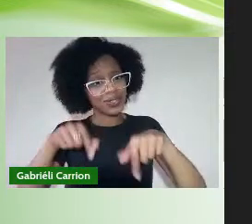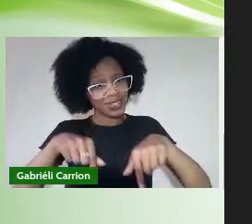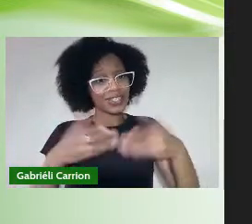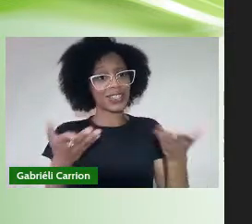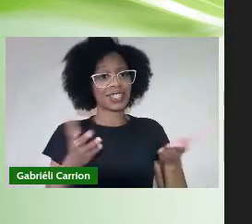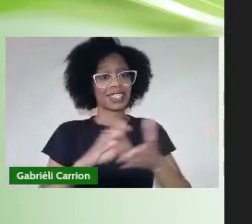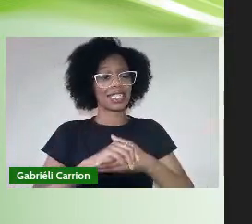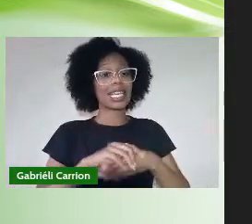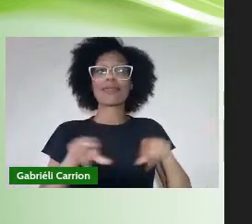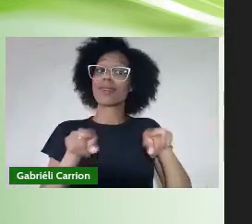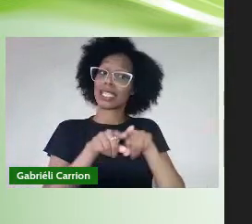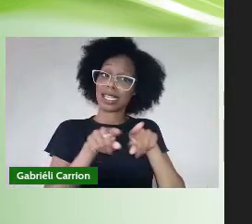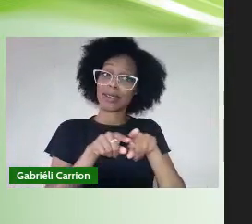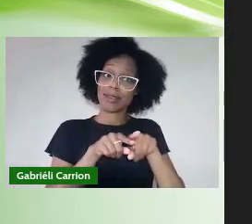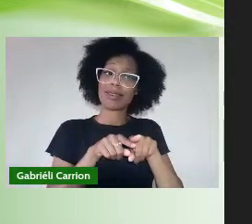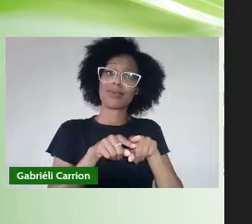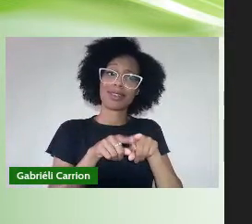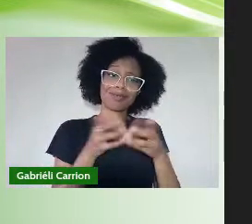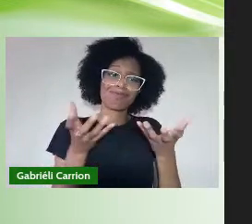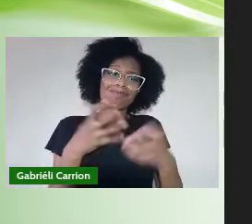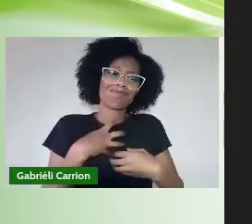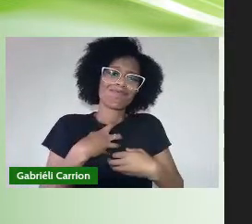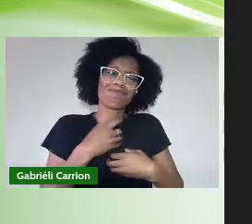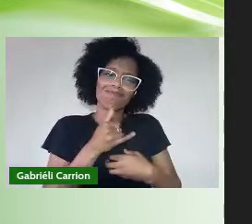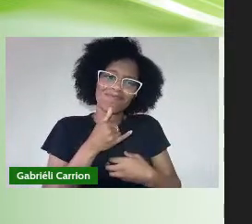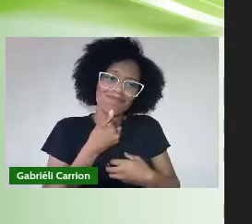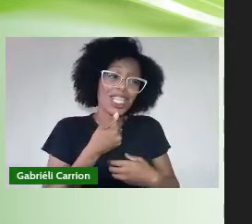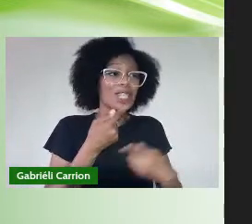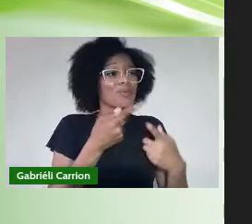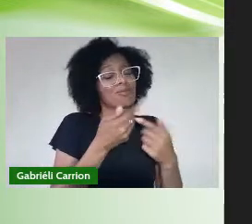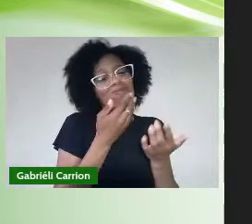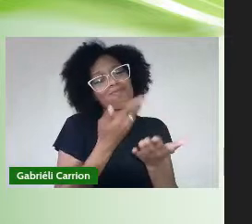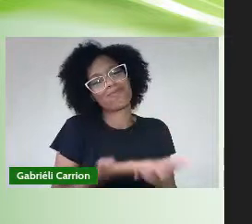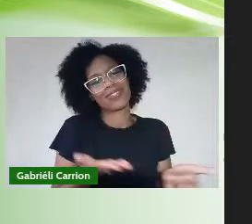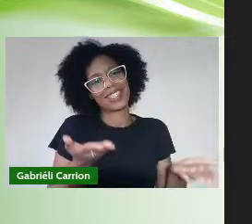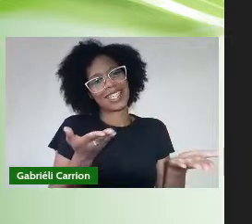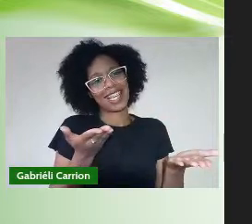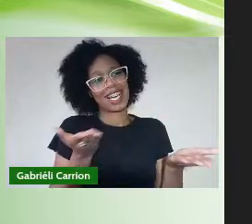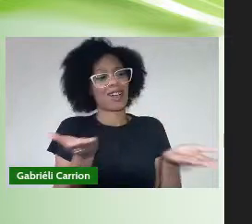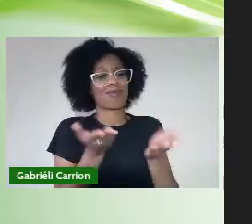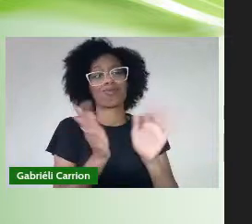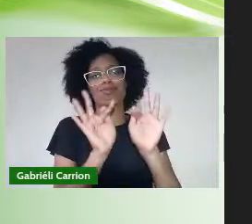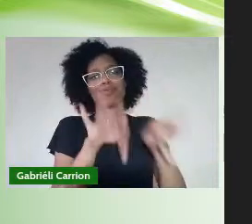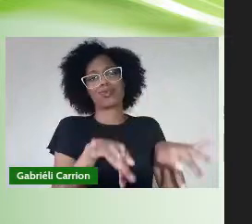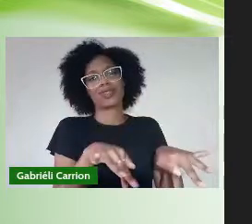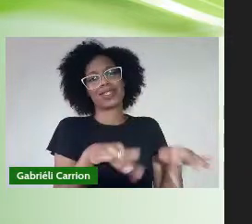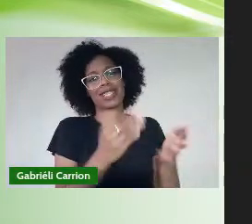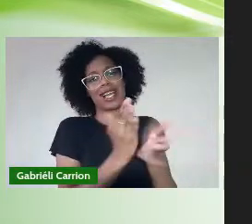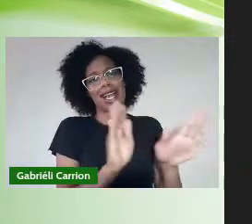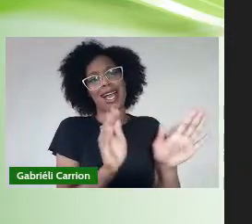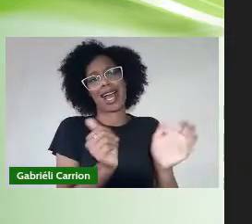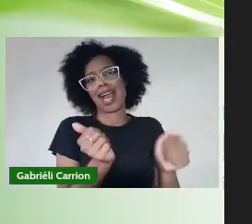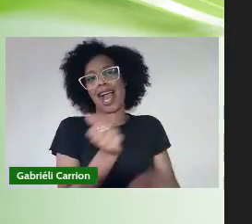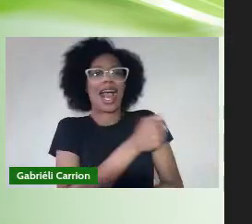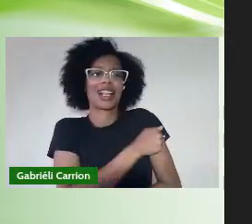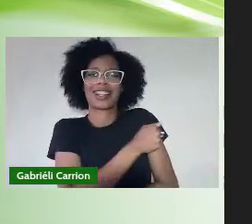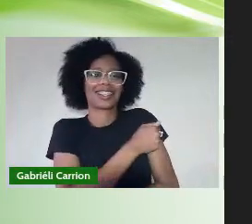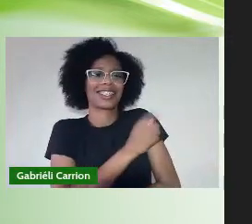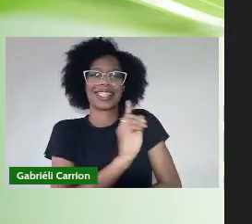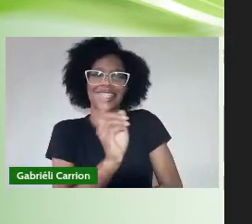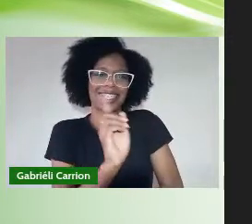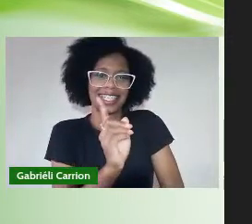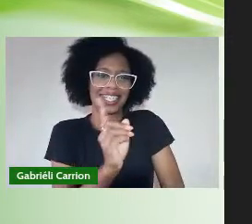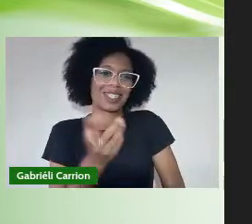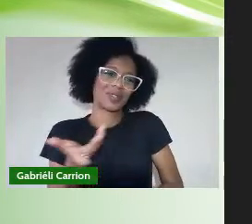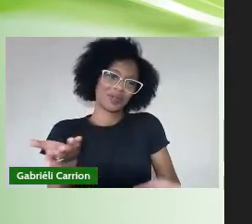também De tristeza Pela perda Dos nossos Ex-alunos Que já passaram Pela gente E